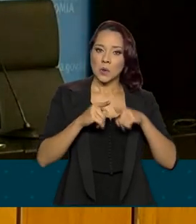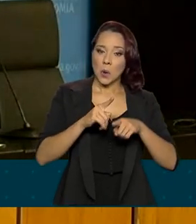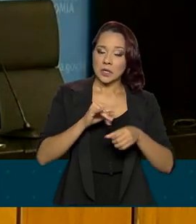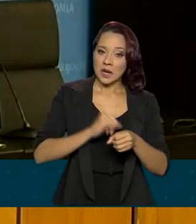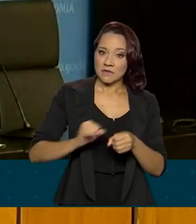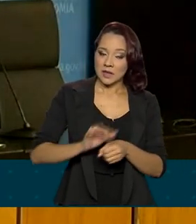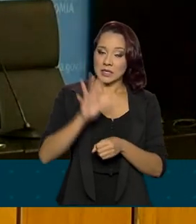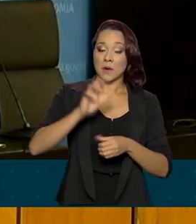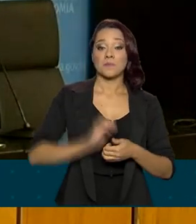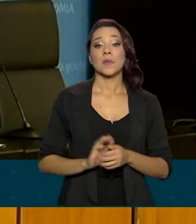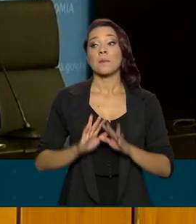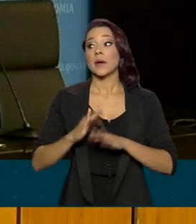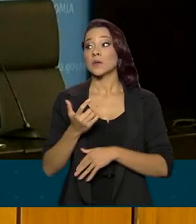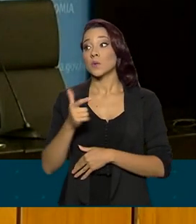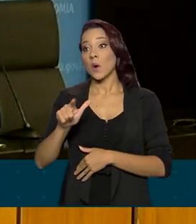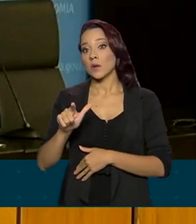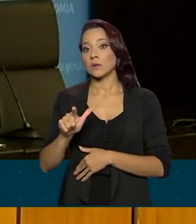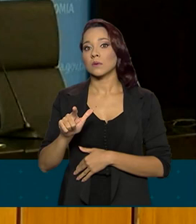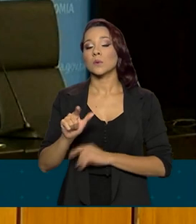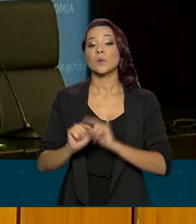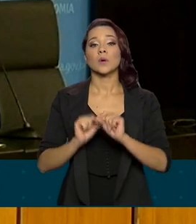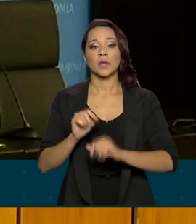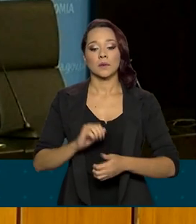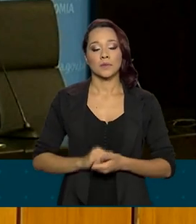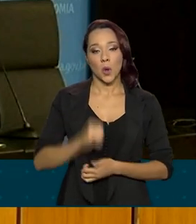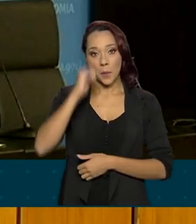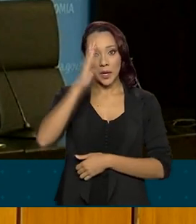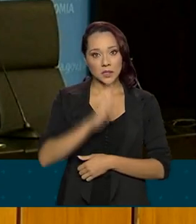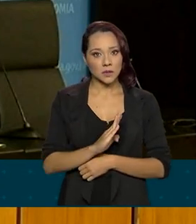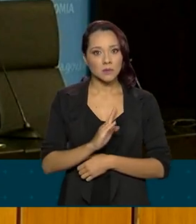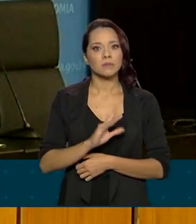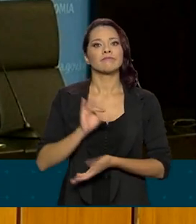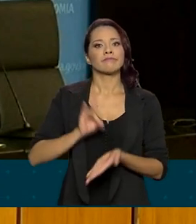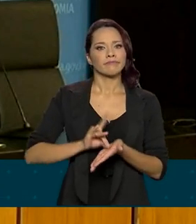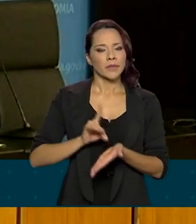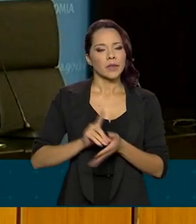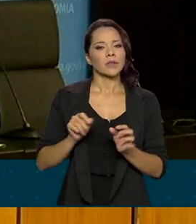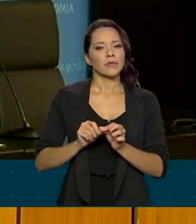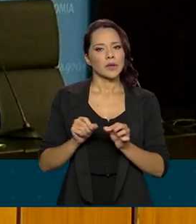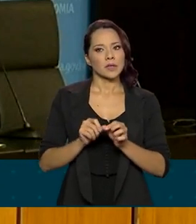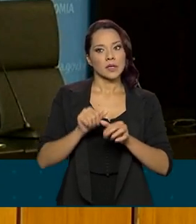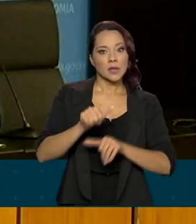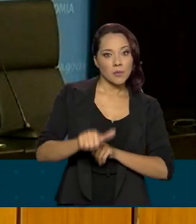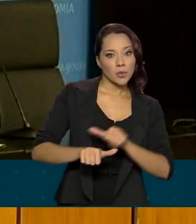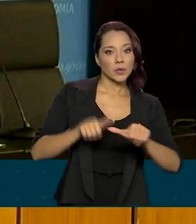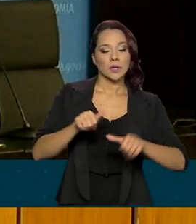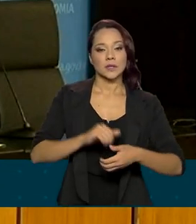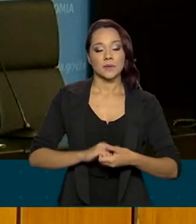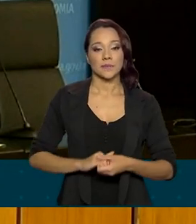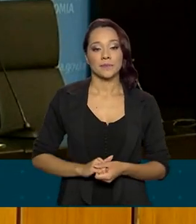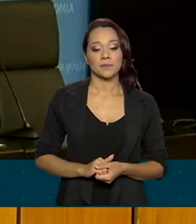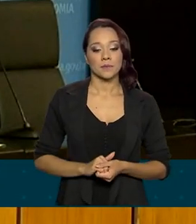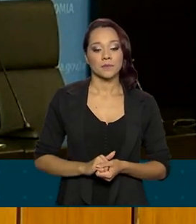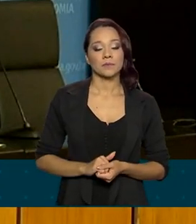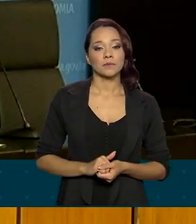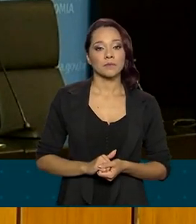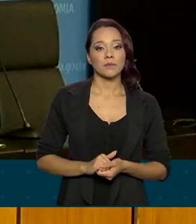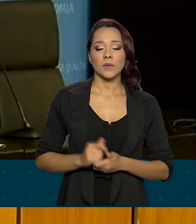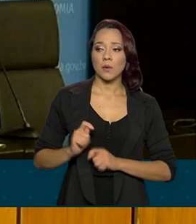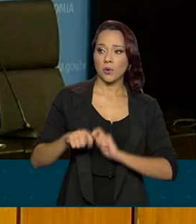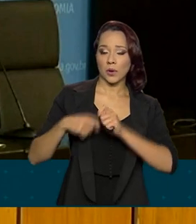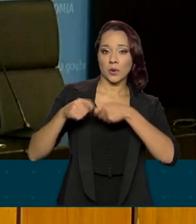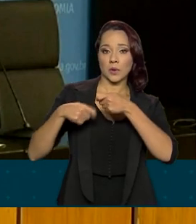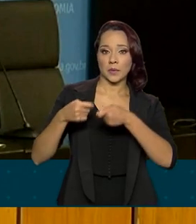Mas o outro é o seguinte, o Brasil realmente está fazendo essa transição para uma